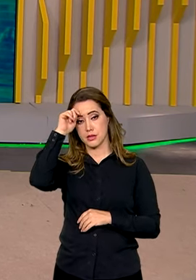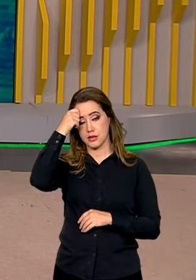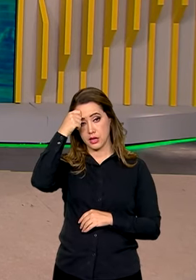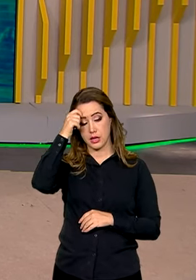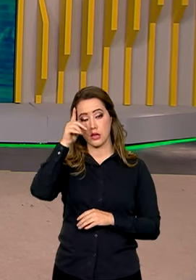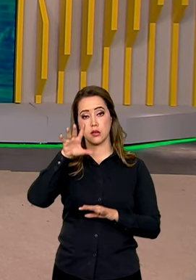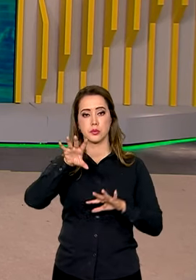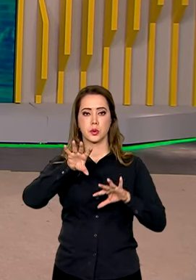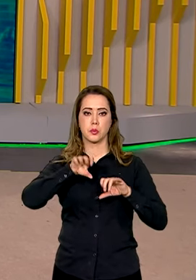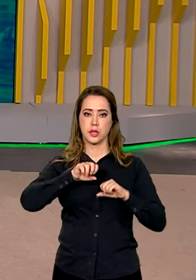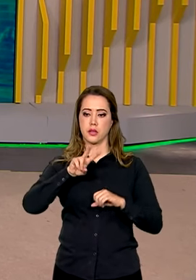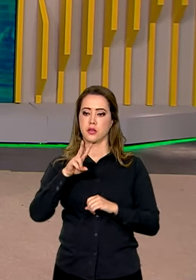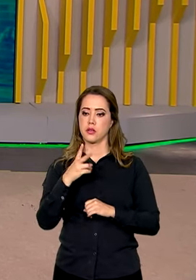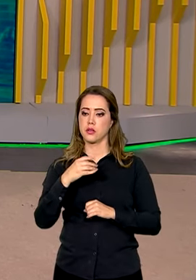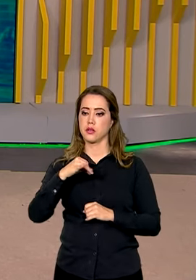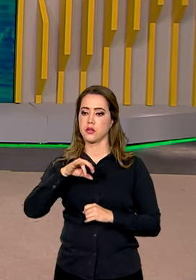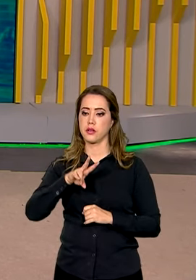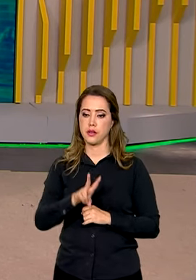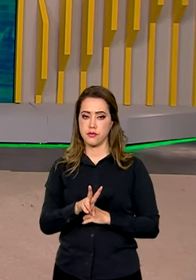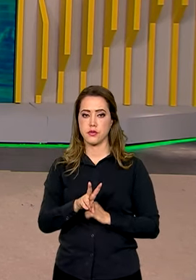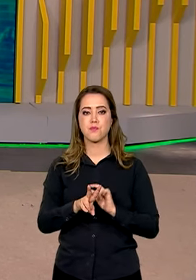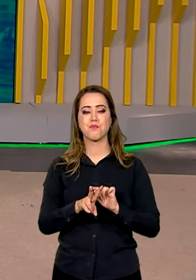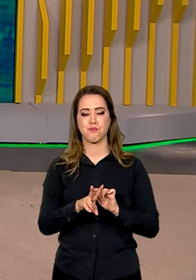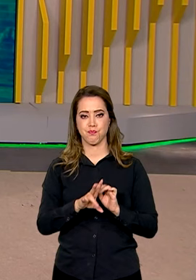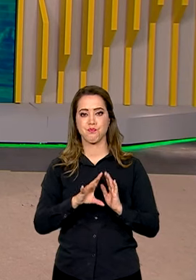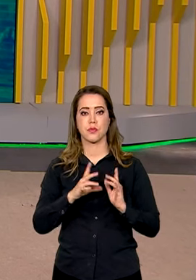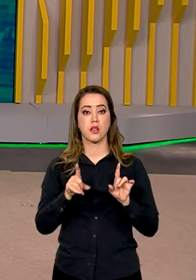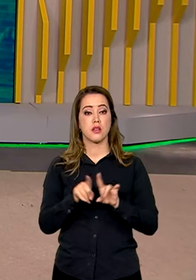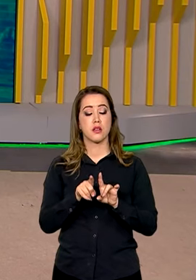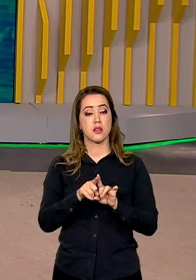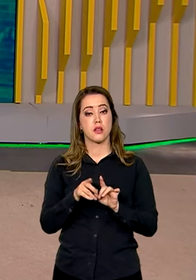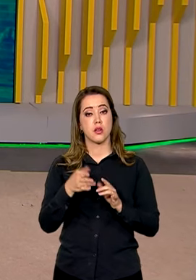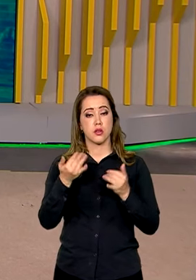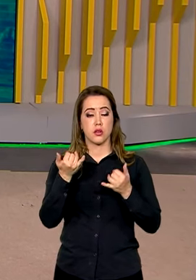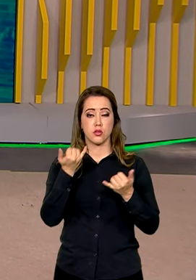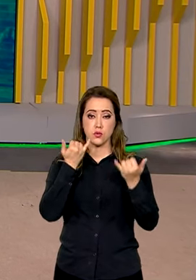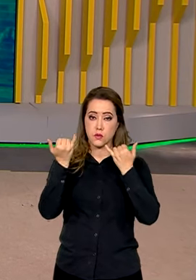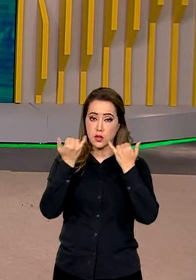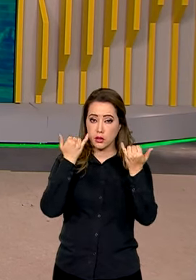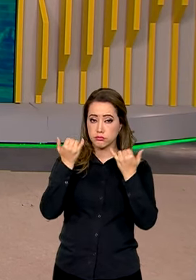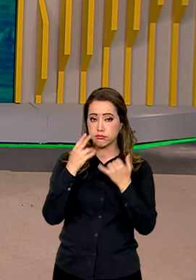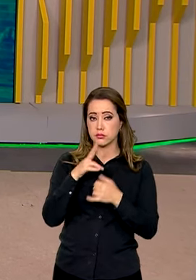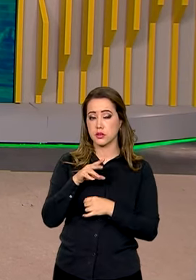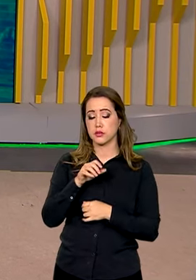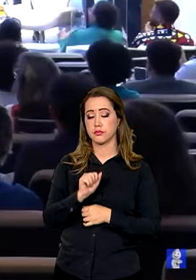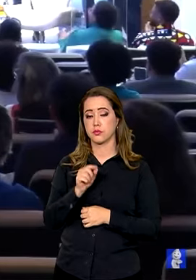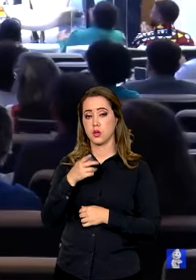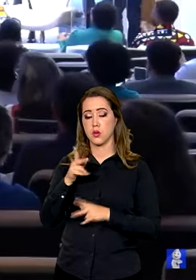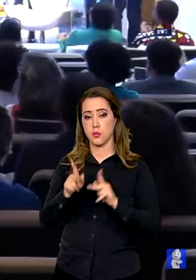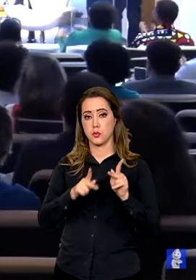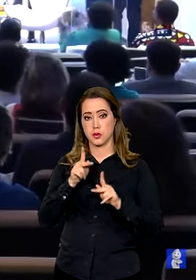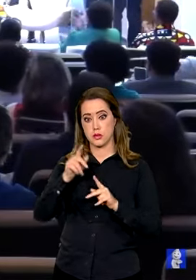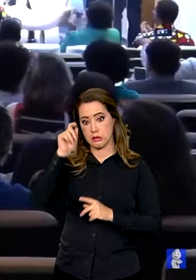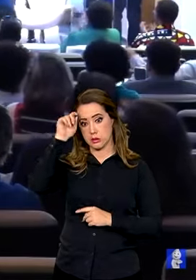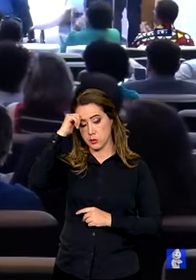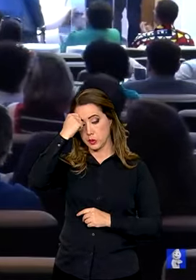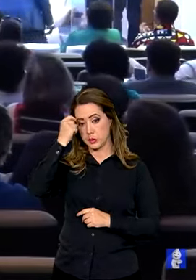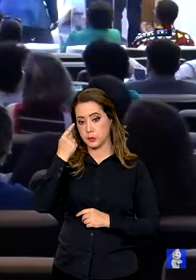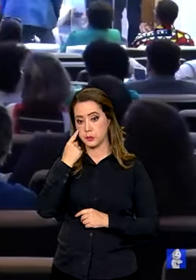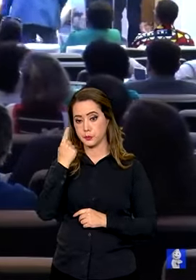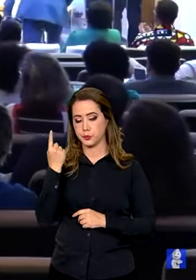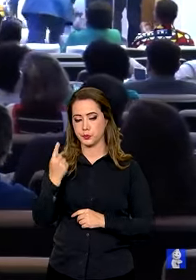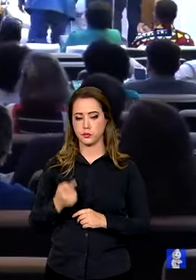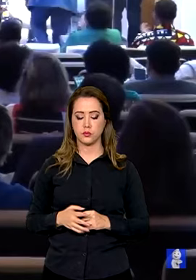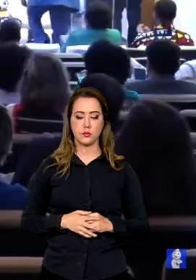divulgados durante o primeiro Seminário Nacional de Vigilância em Saúde da População Negra. O boletim